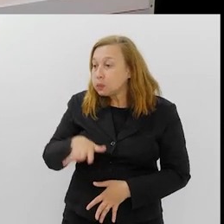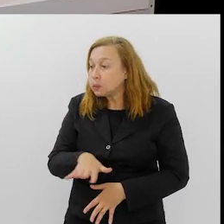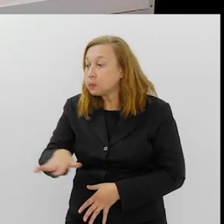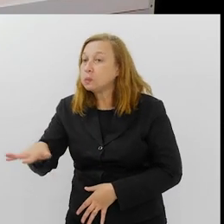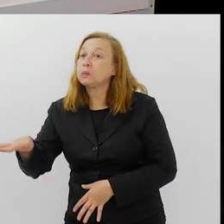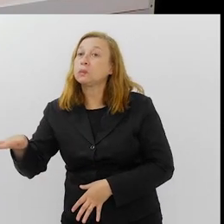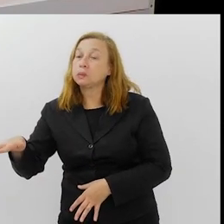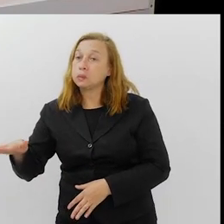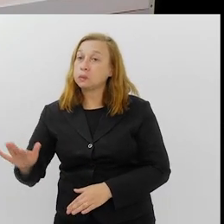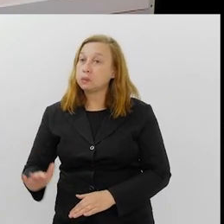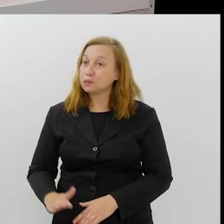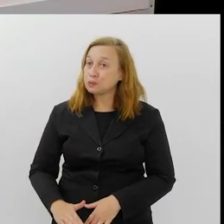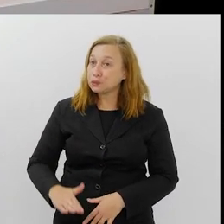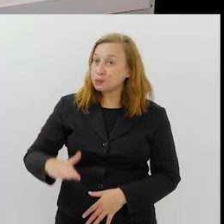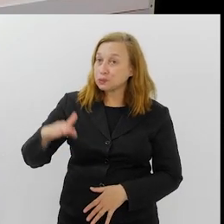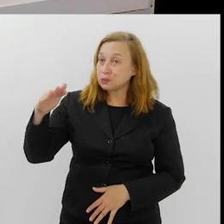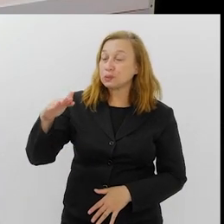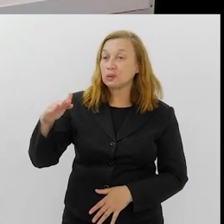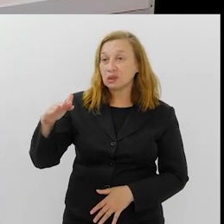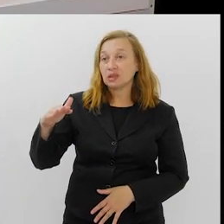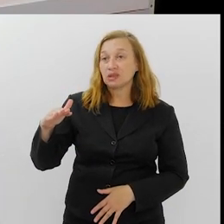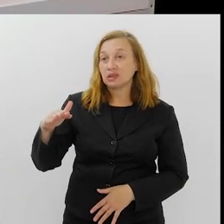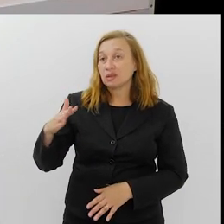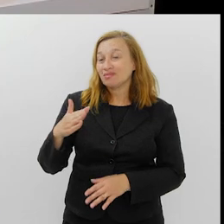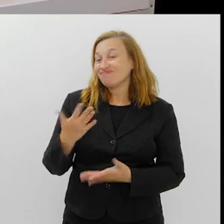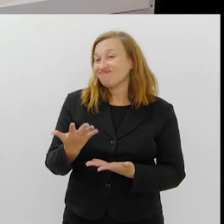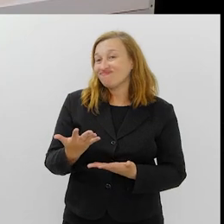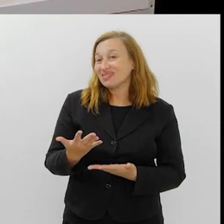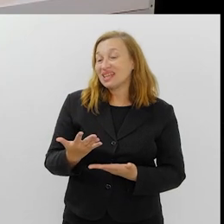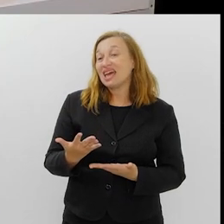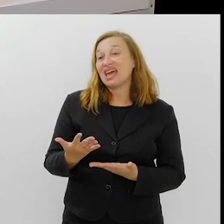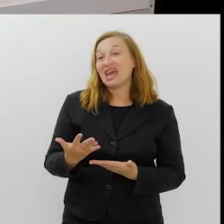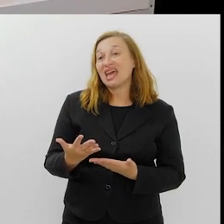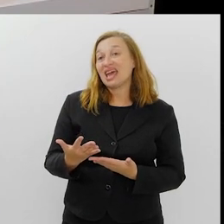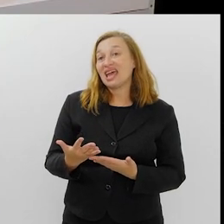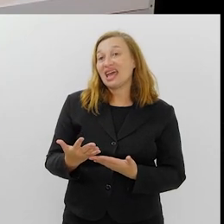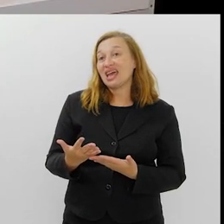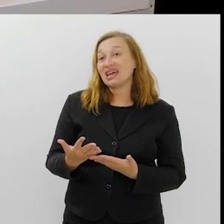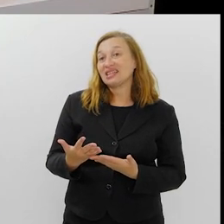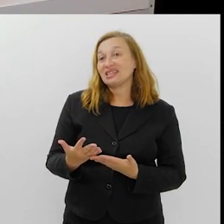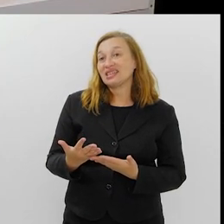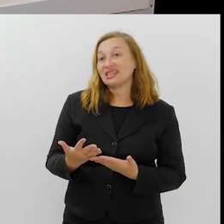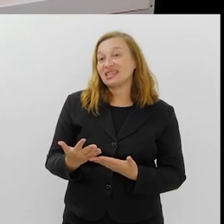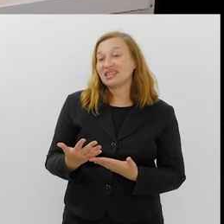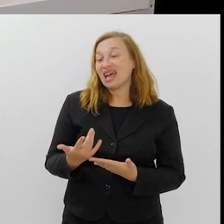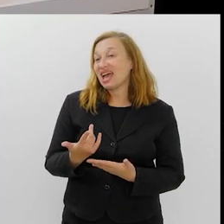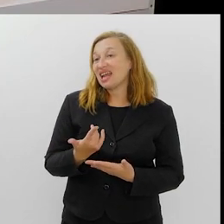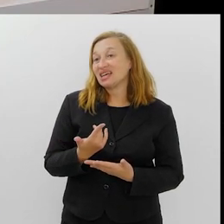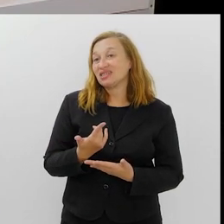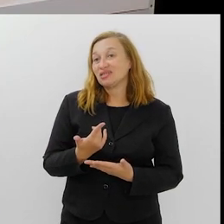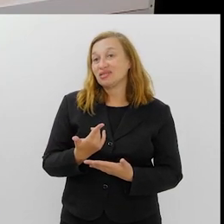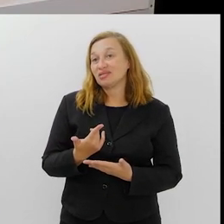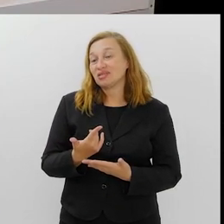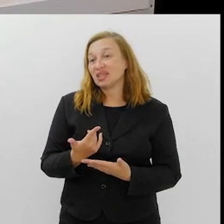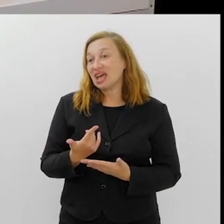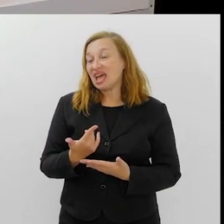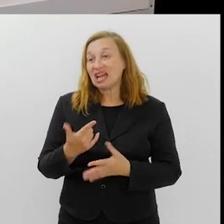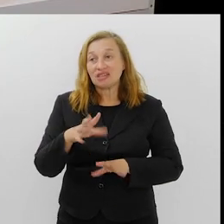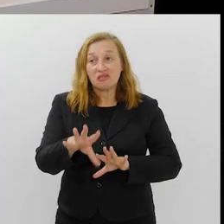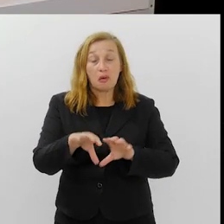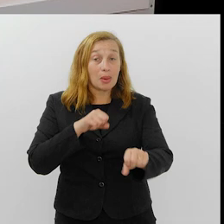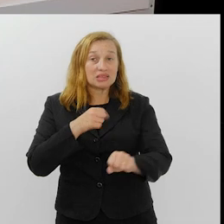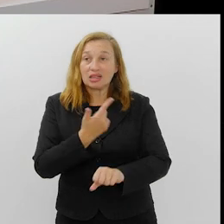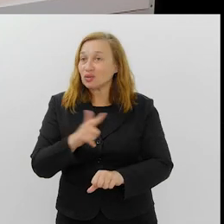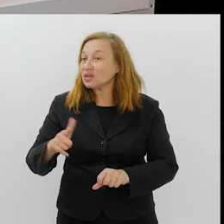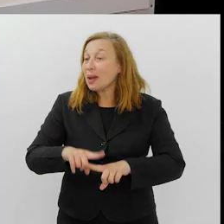favela, ela veio de campos, sem praticamente, ela não tinha instrução, praticamente instrução